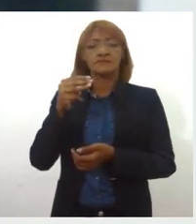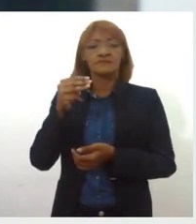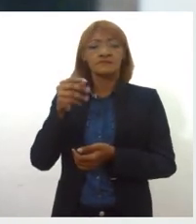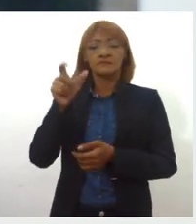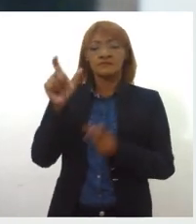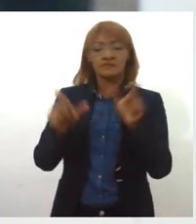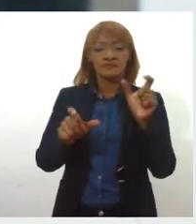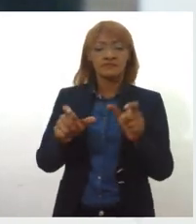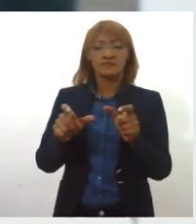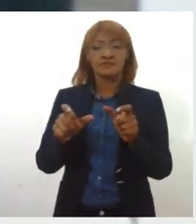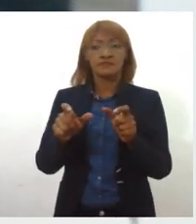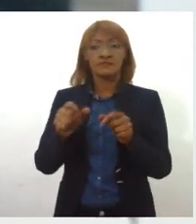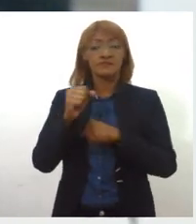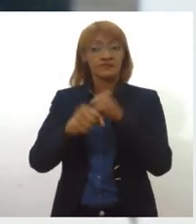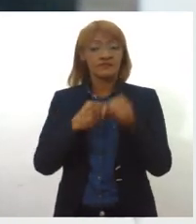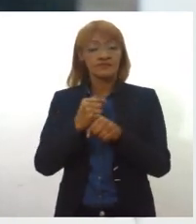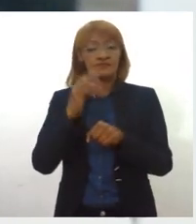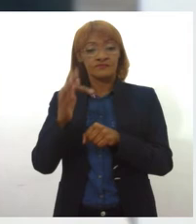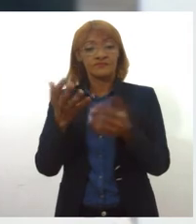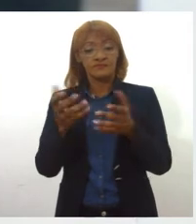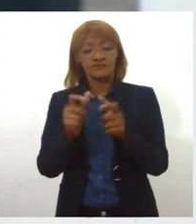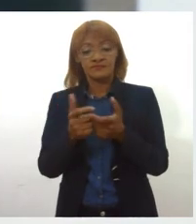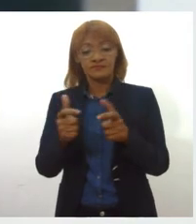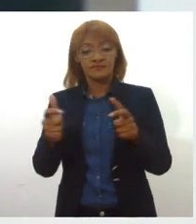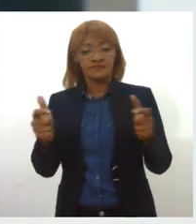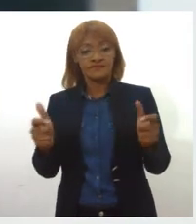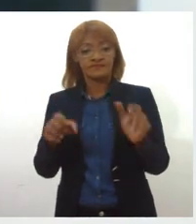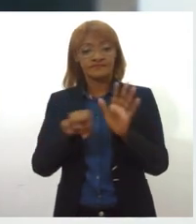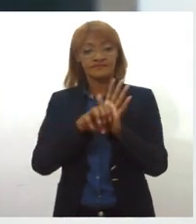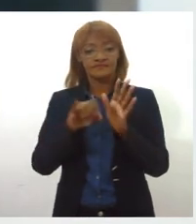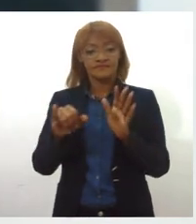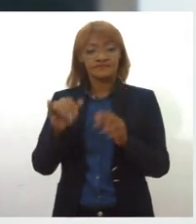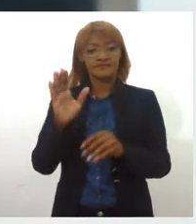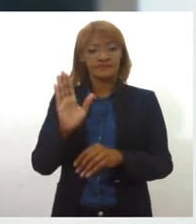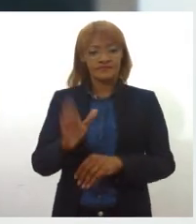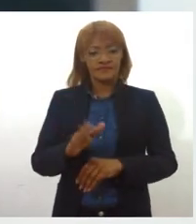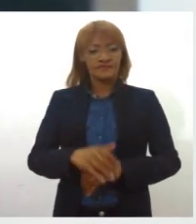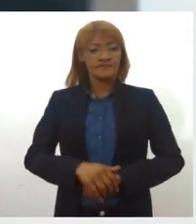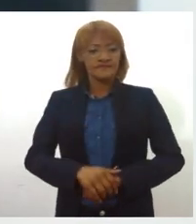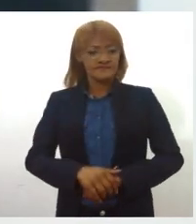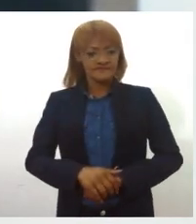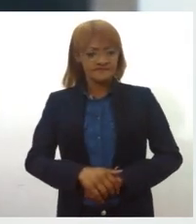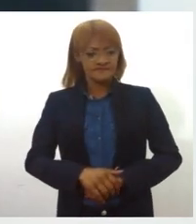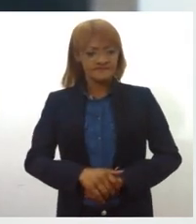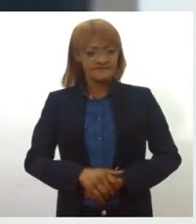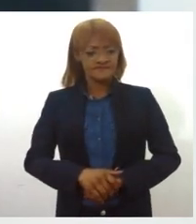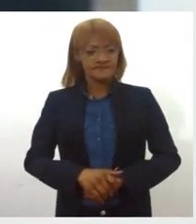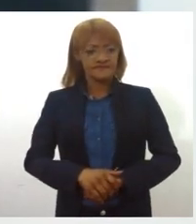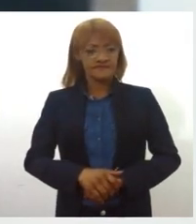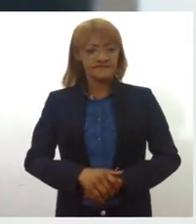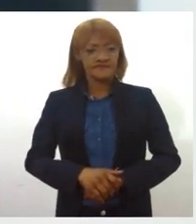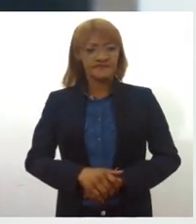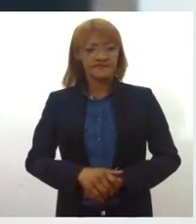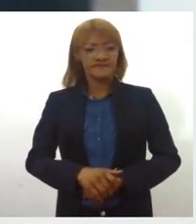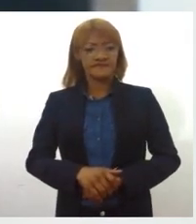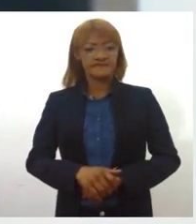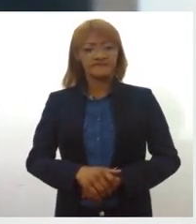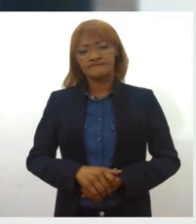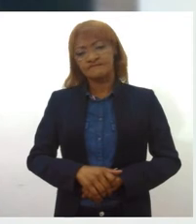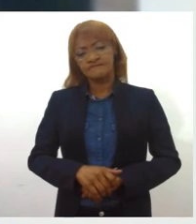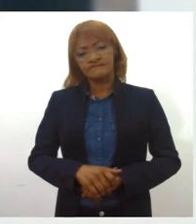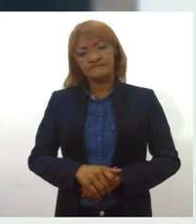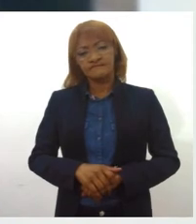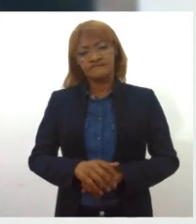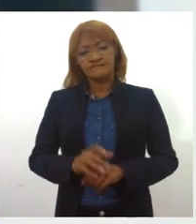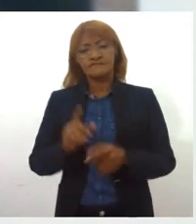esse número aumente bastante, né, nós abrimos um edital e 13 que ficarão de passagens para participar. O Lamento, ele tem